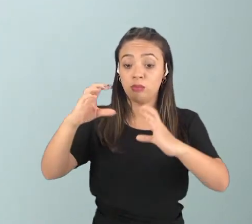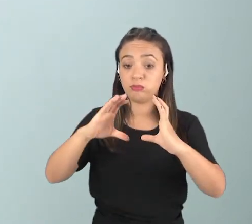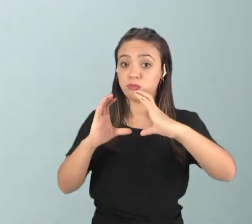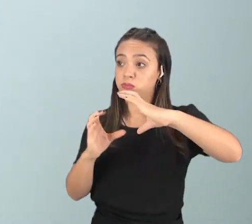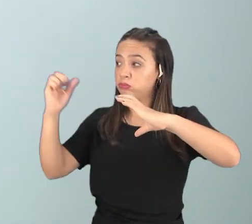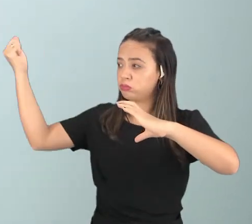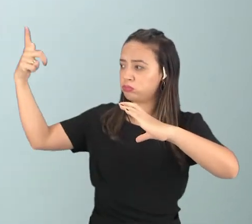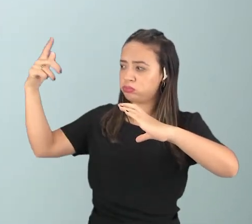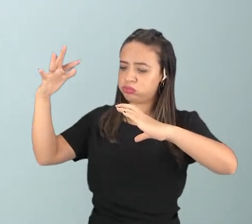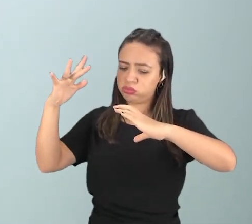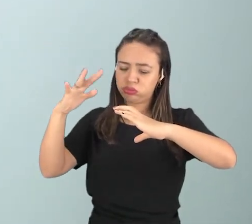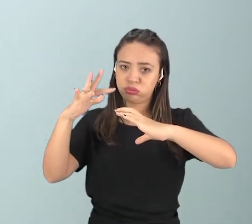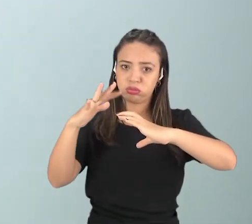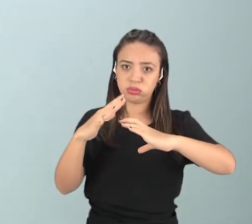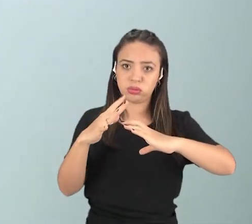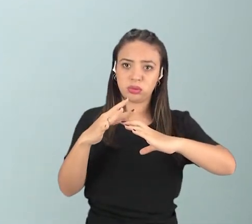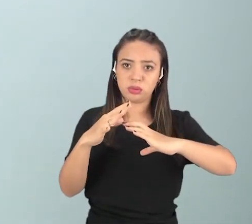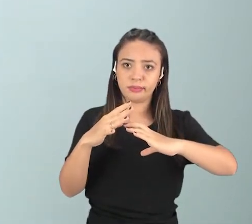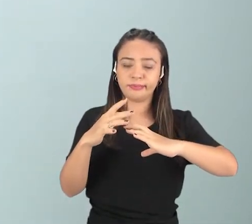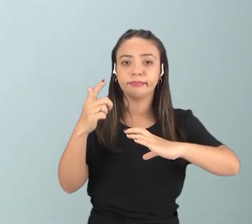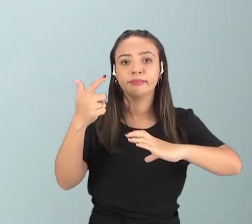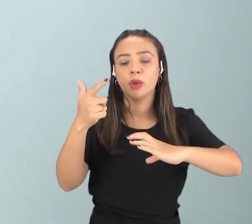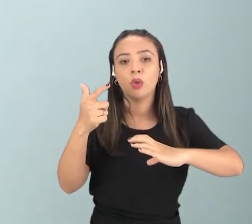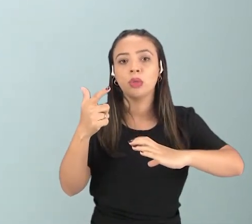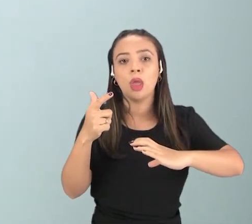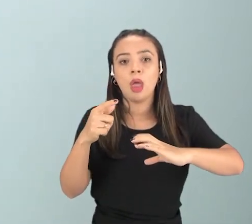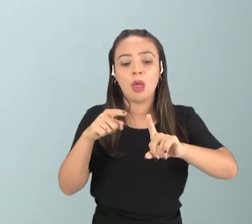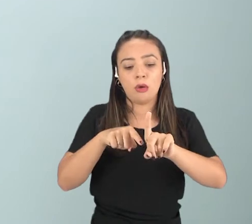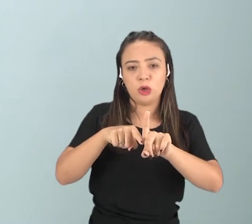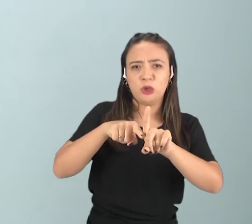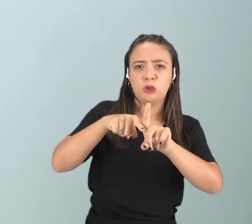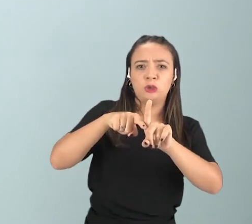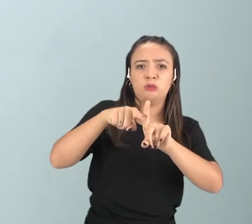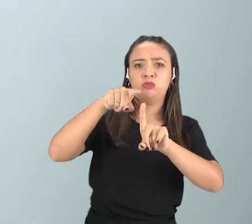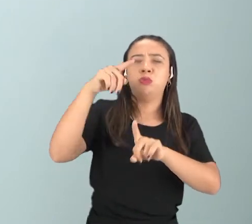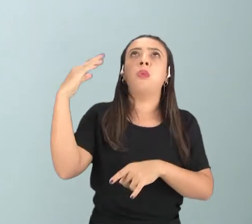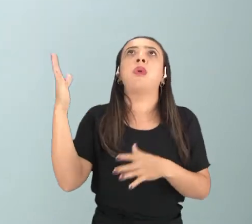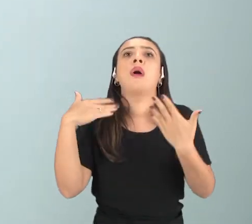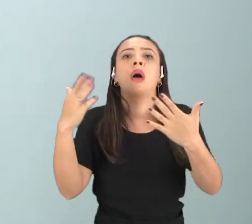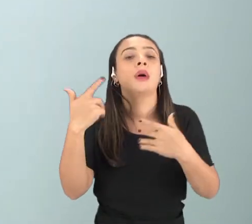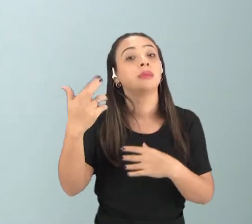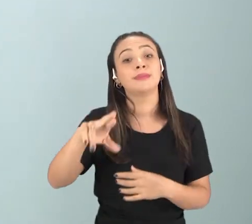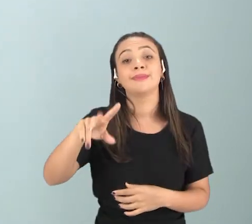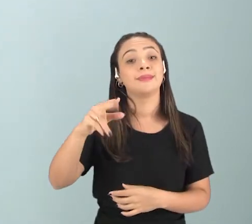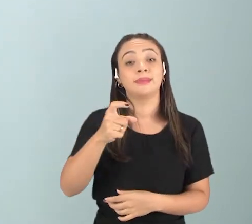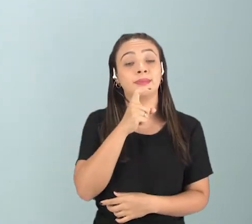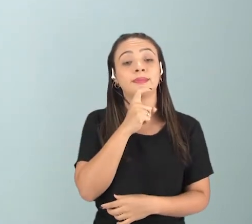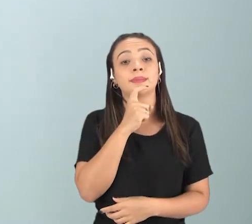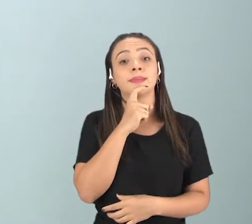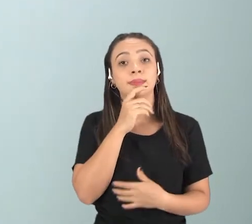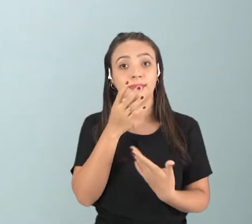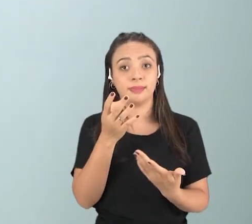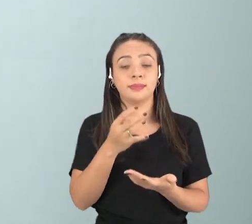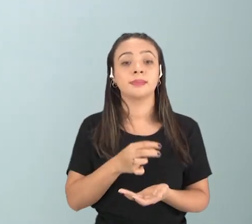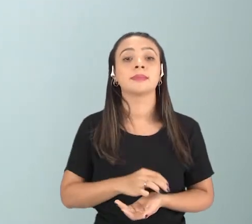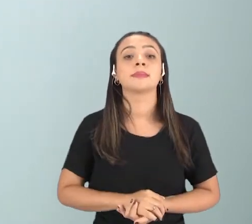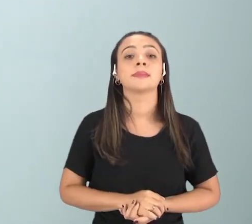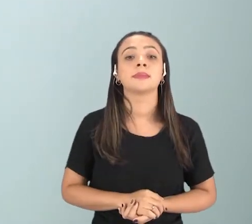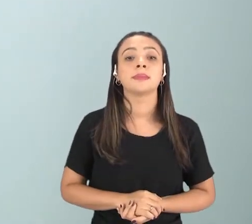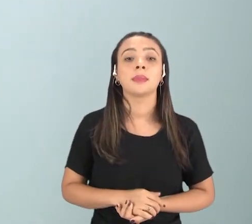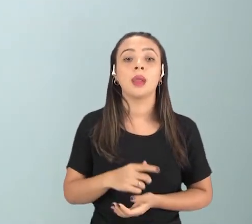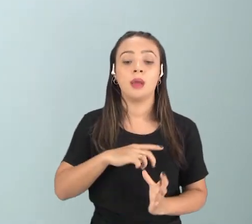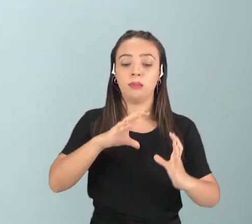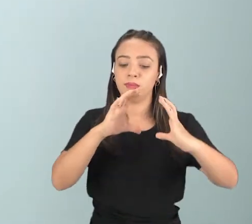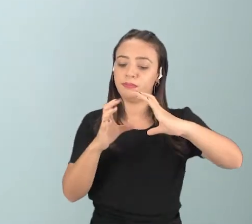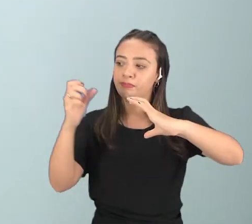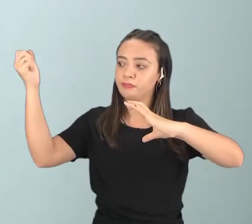inclinada, esses locais não têm altas temperaturas, né? Porque os raios solares não incidem diretamente sobre a superfície. Eles atingem